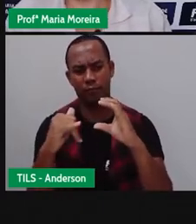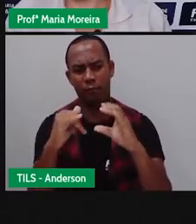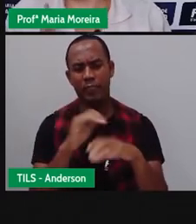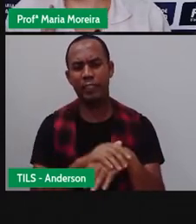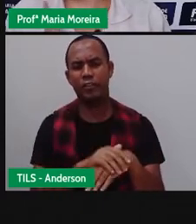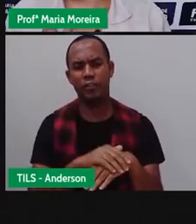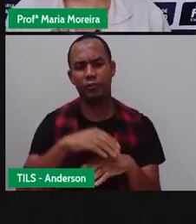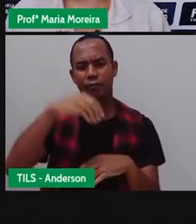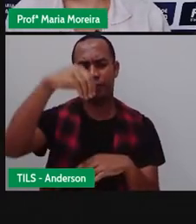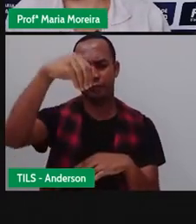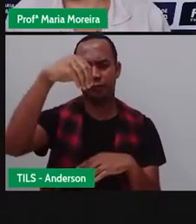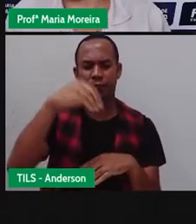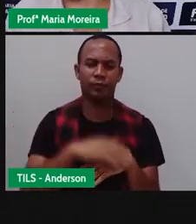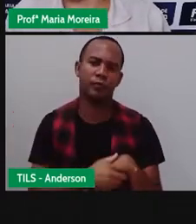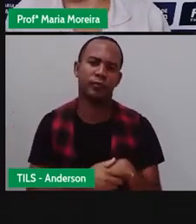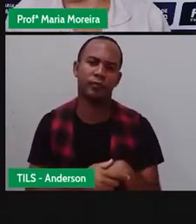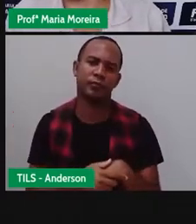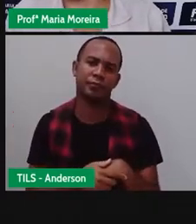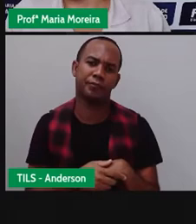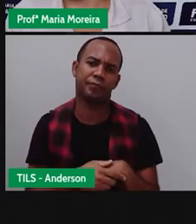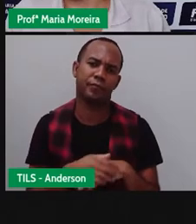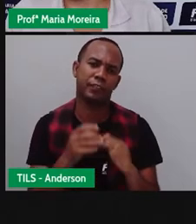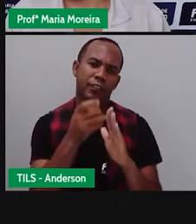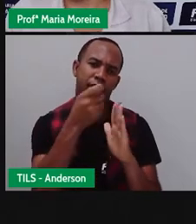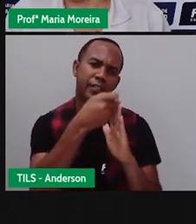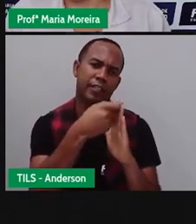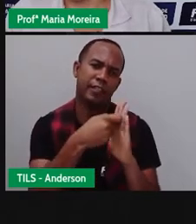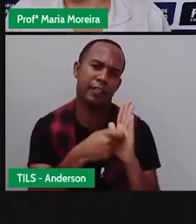Pois é, e que tipo de comunicação foi essa?